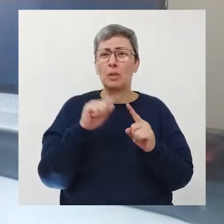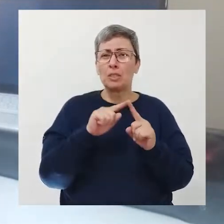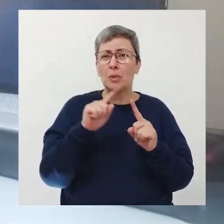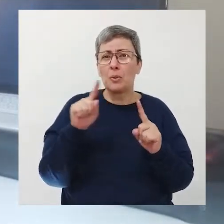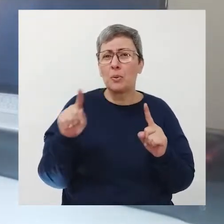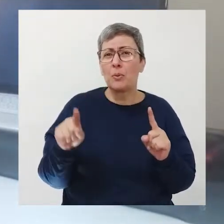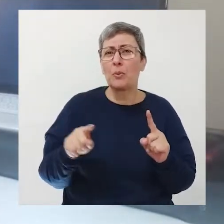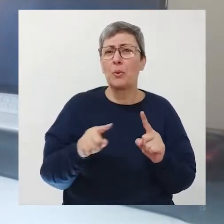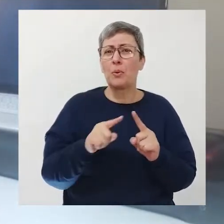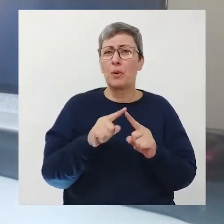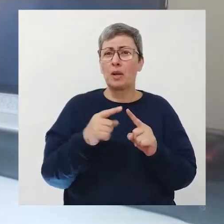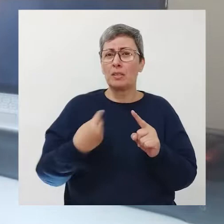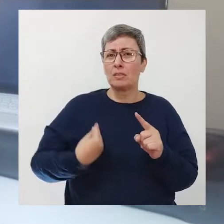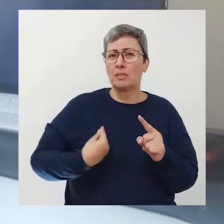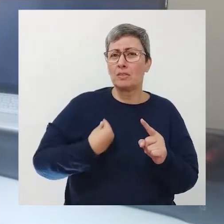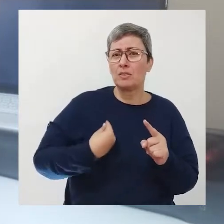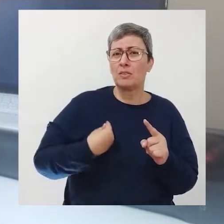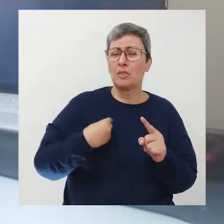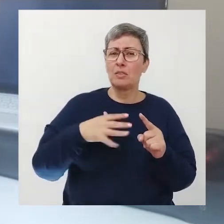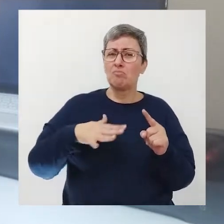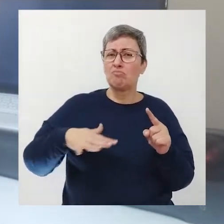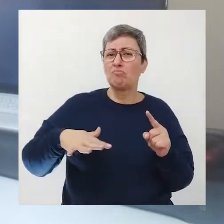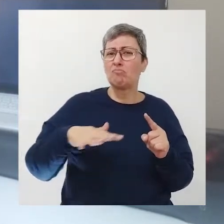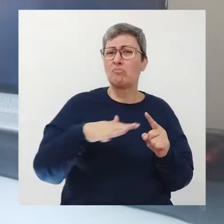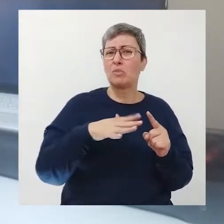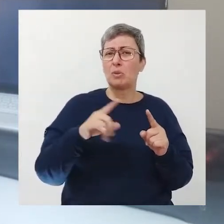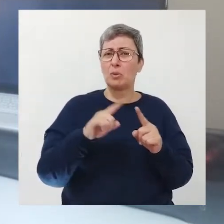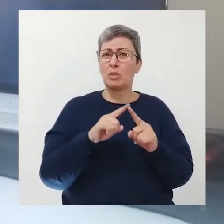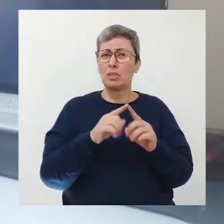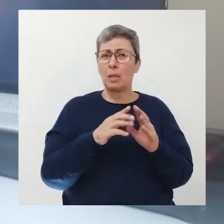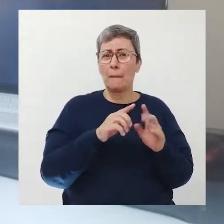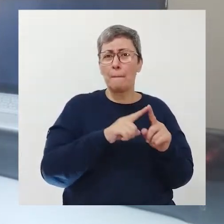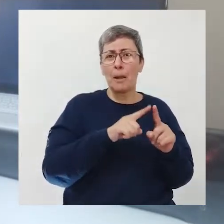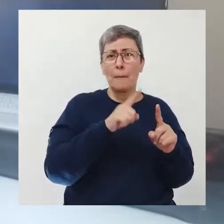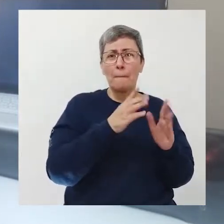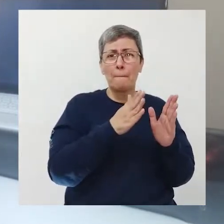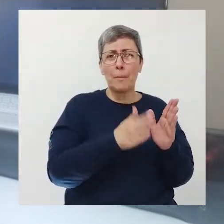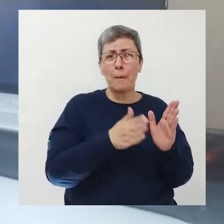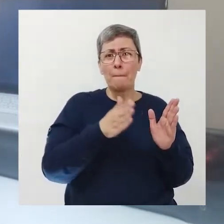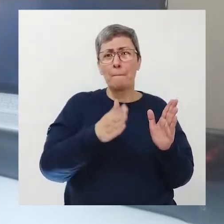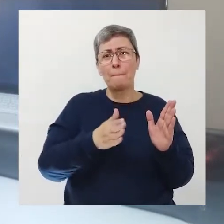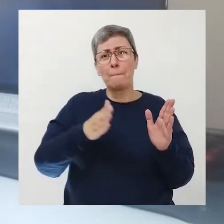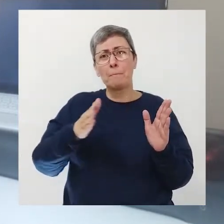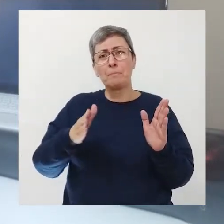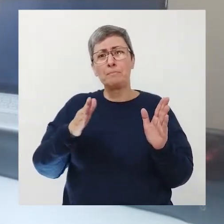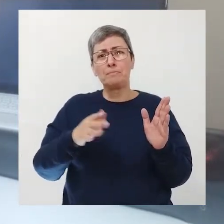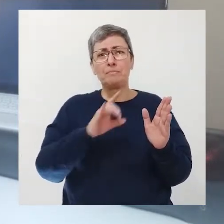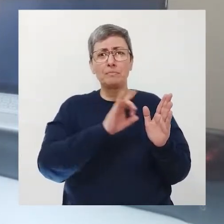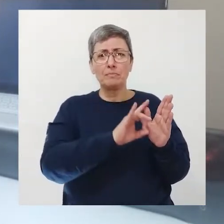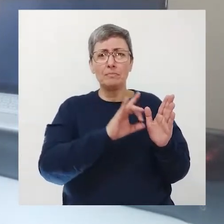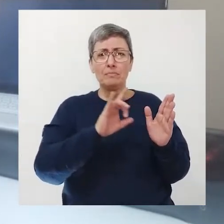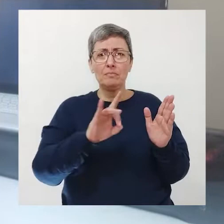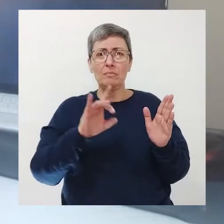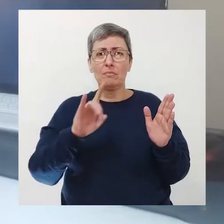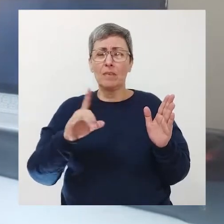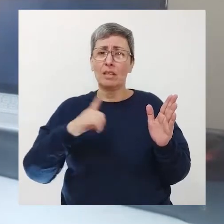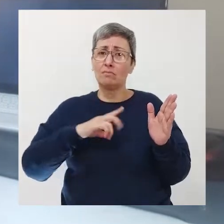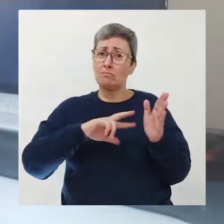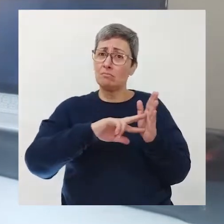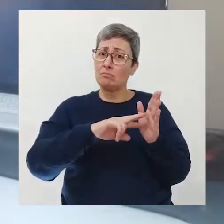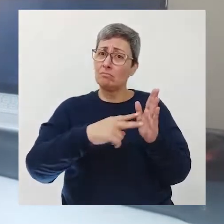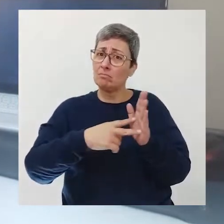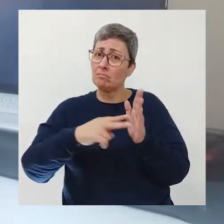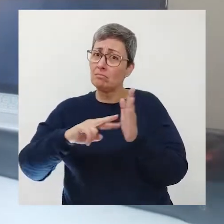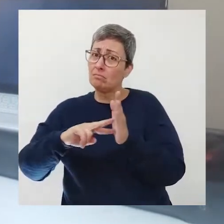ciclos da vida, de maneira geral, eles passam por várias etapas e cada uma delas tem o seu